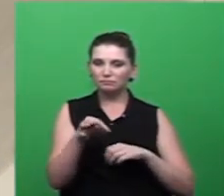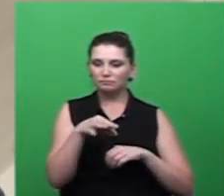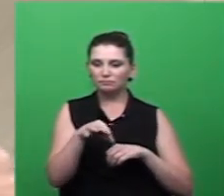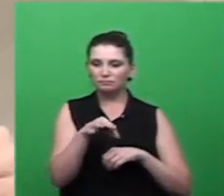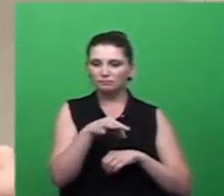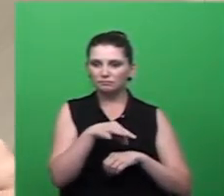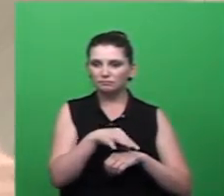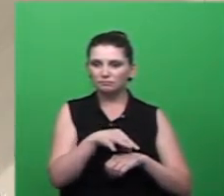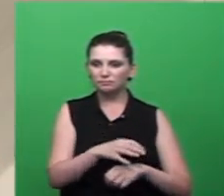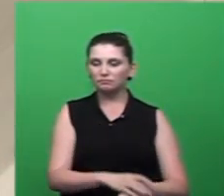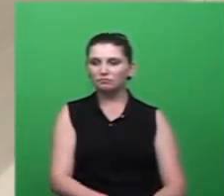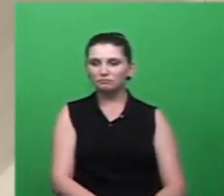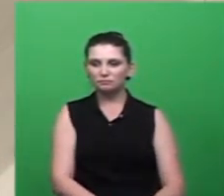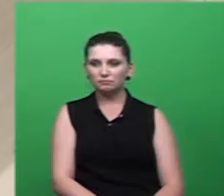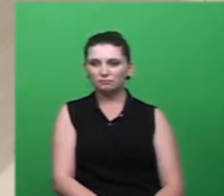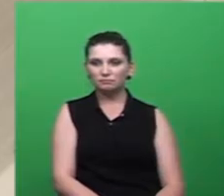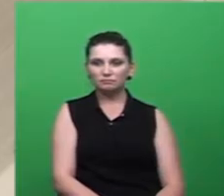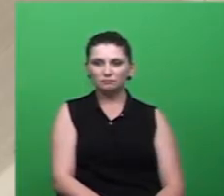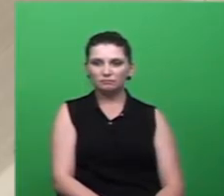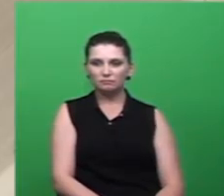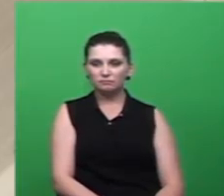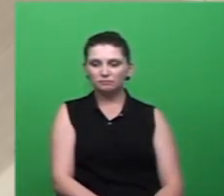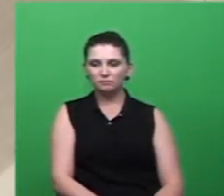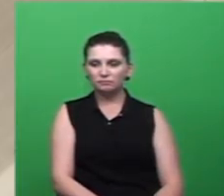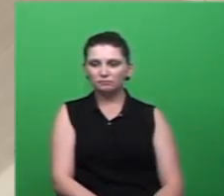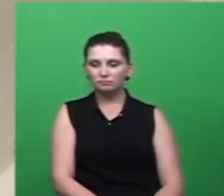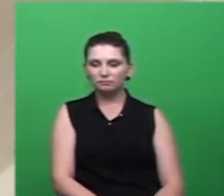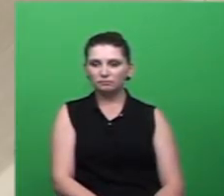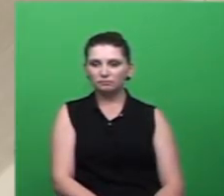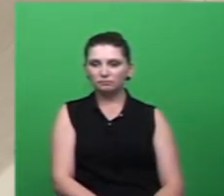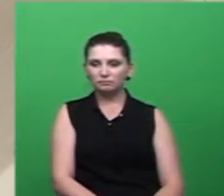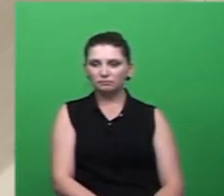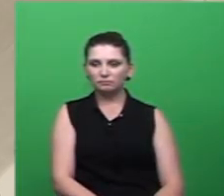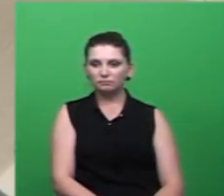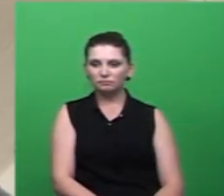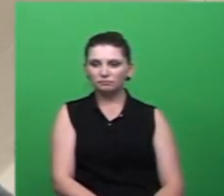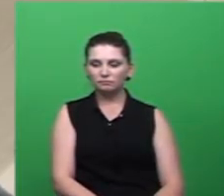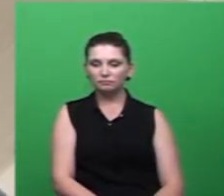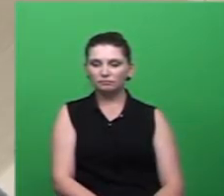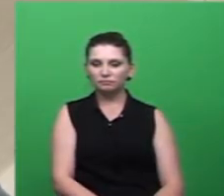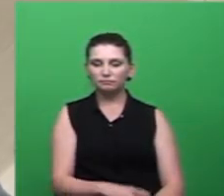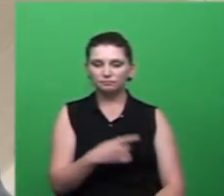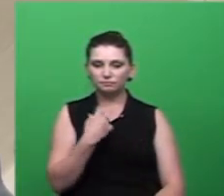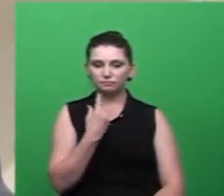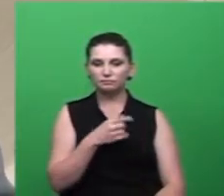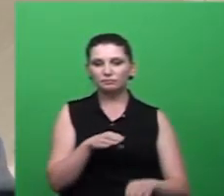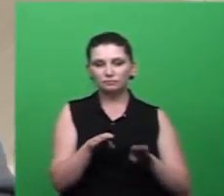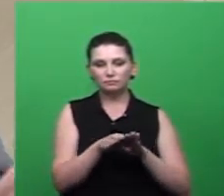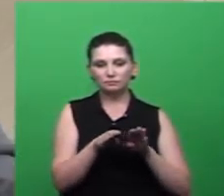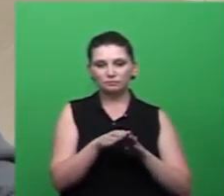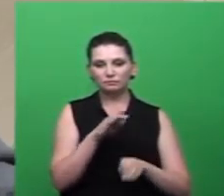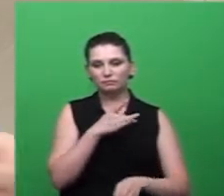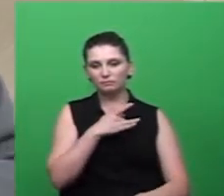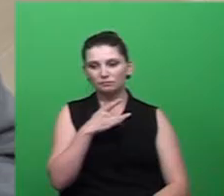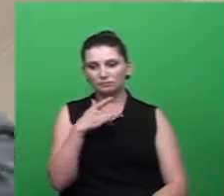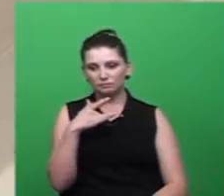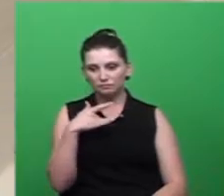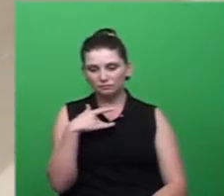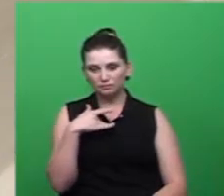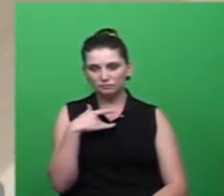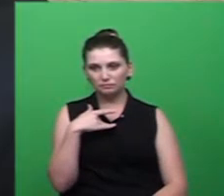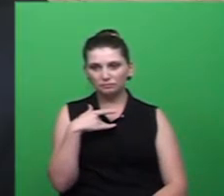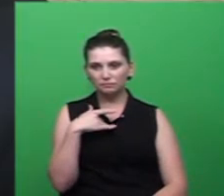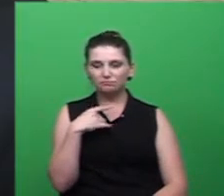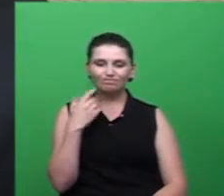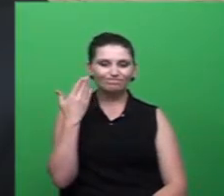pormenoriza a situação que realmente deve ser relacionada com uma questão de saúde pública e de saneamento básico mas eu e eu não entendo